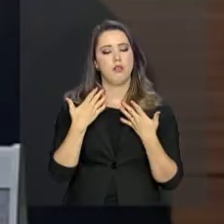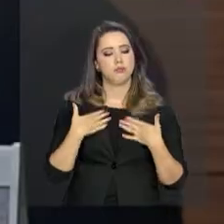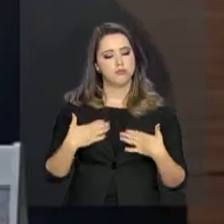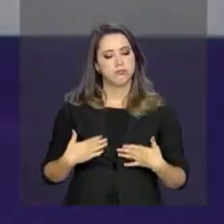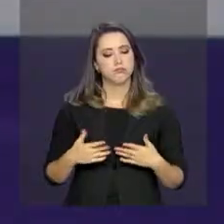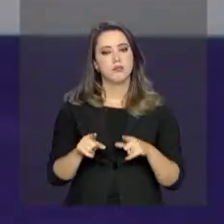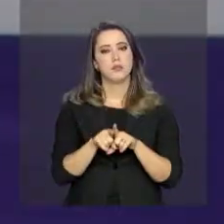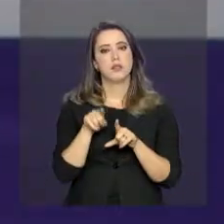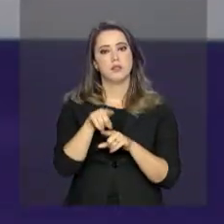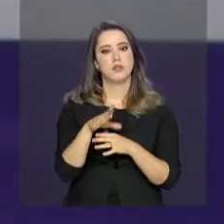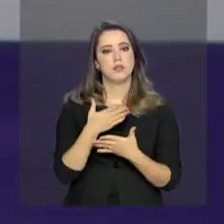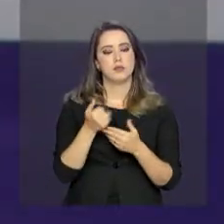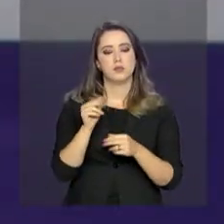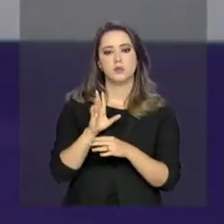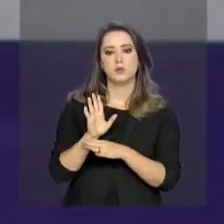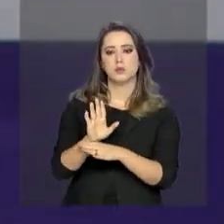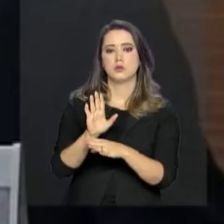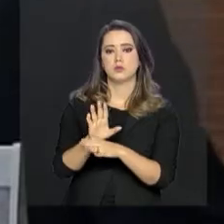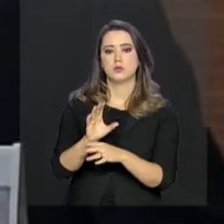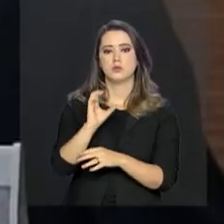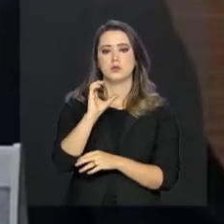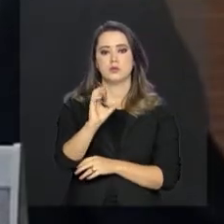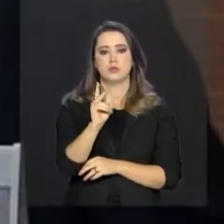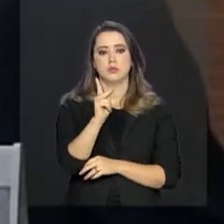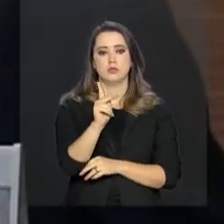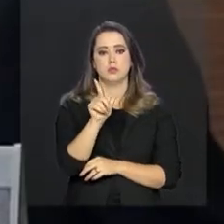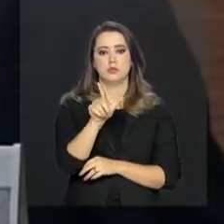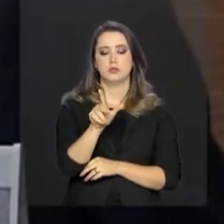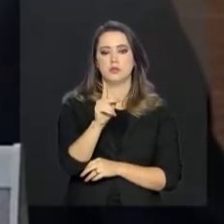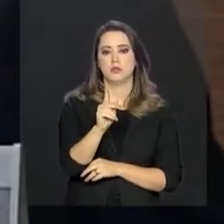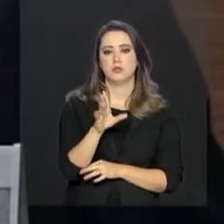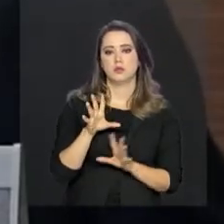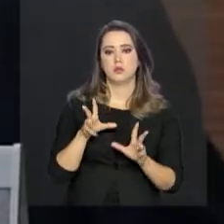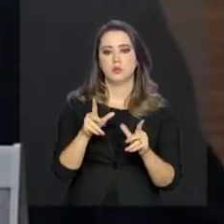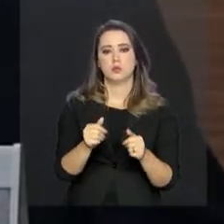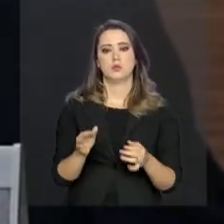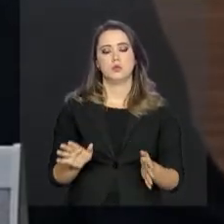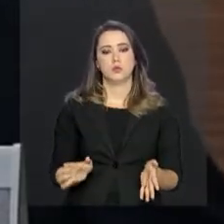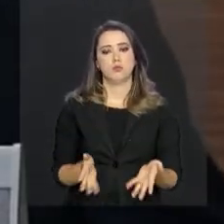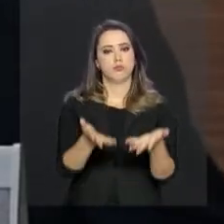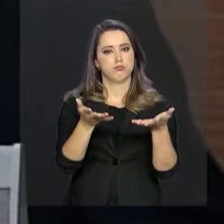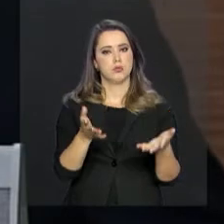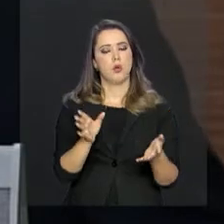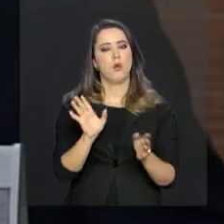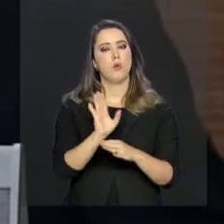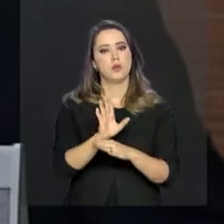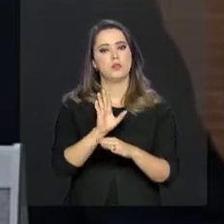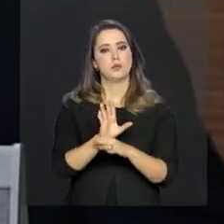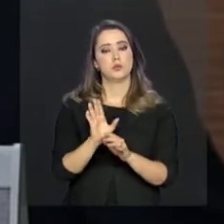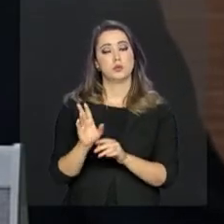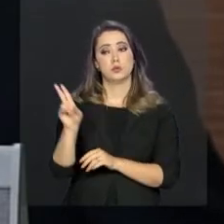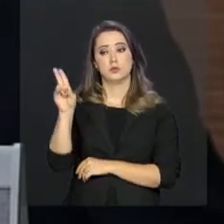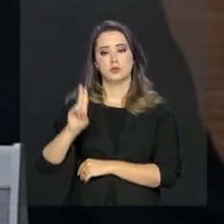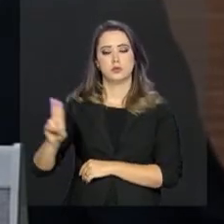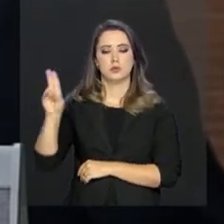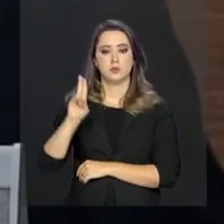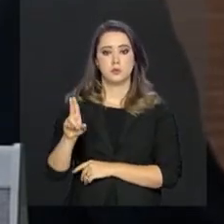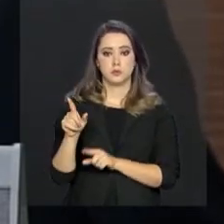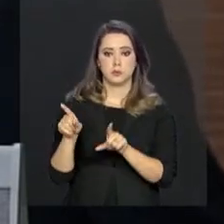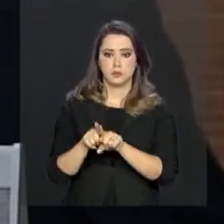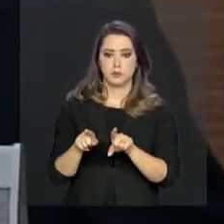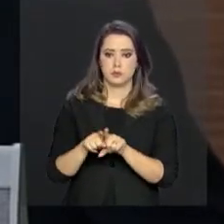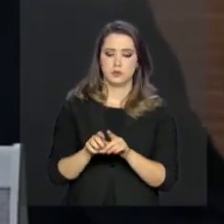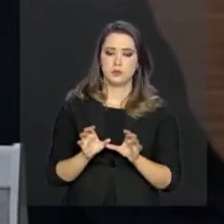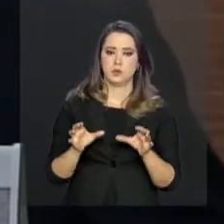políticas da CPLP. E isto tudo com, meus senhores e minhas senhoras, com ampla participação das universidades e também